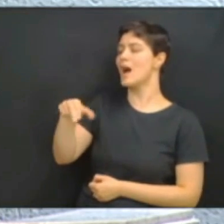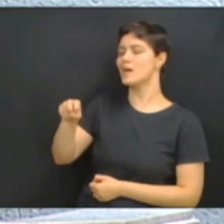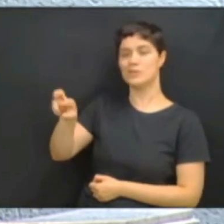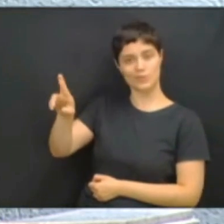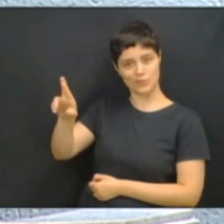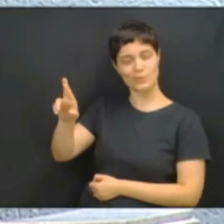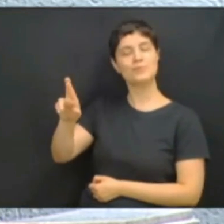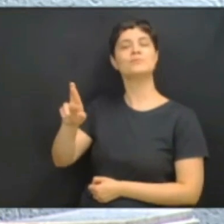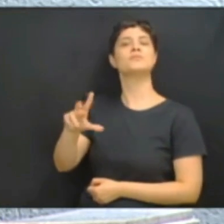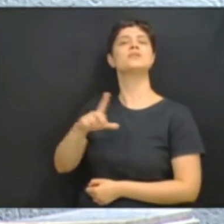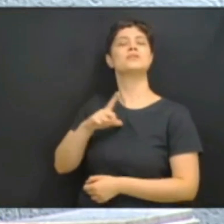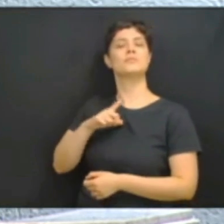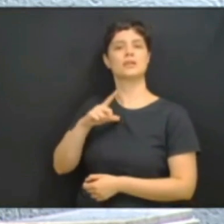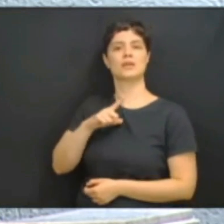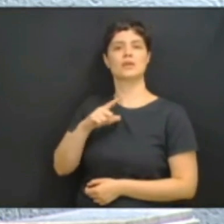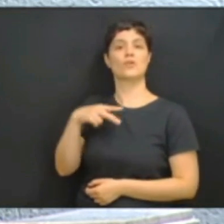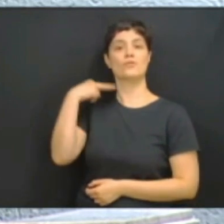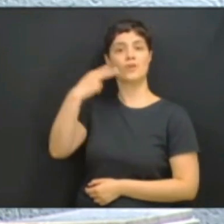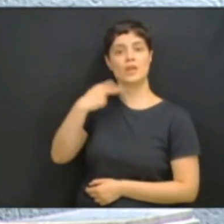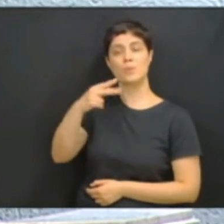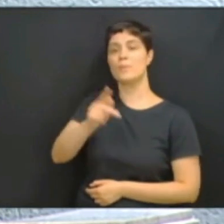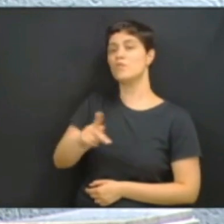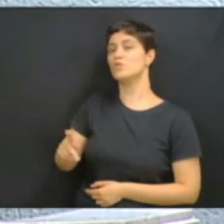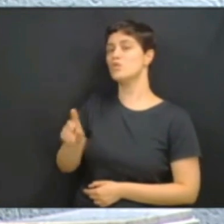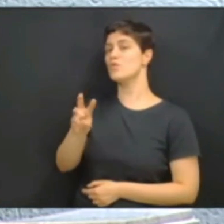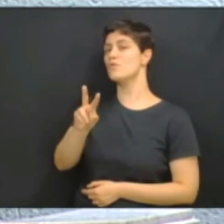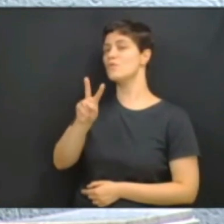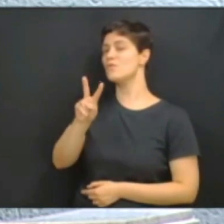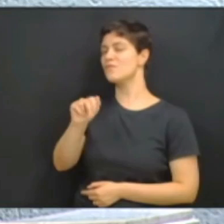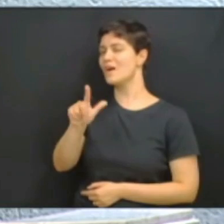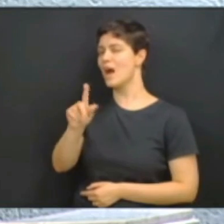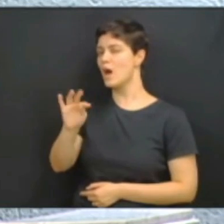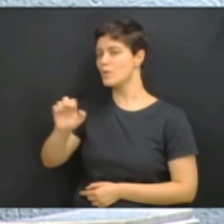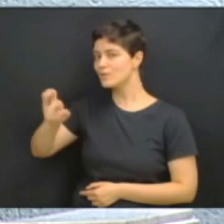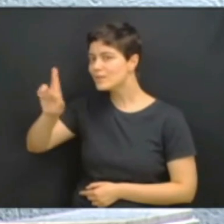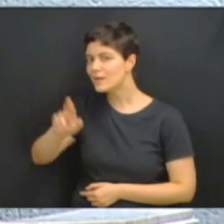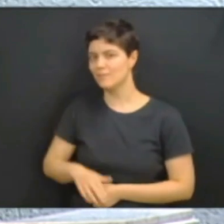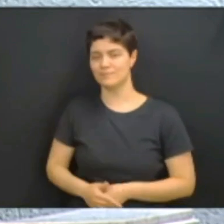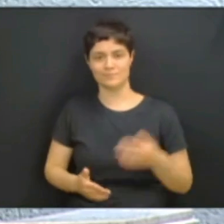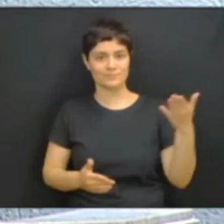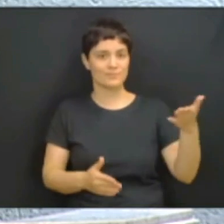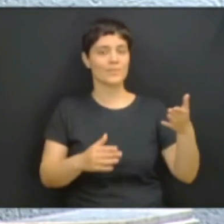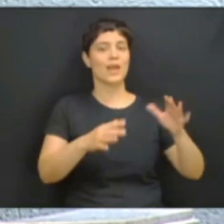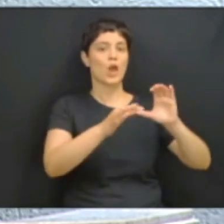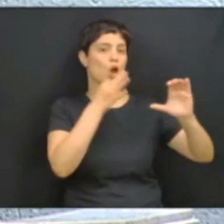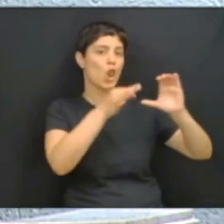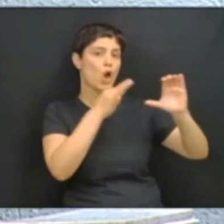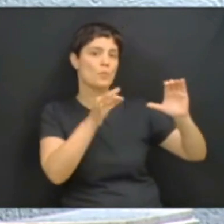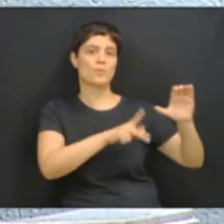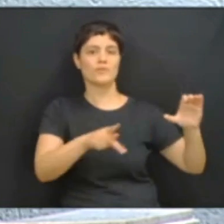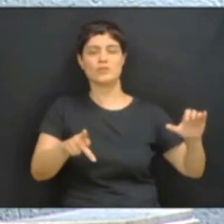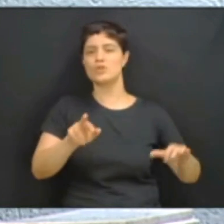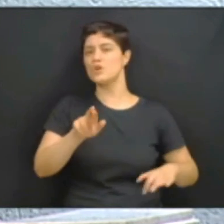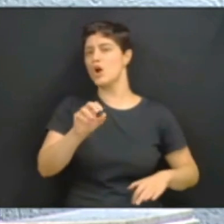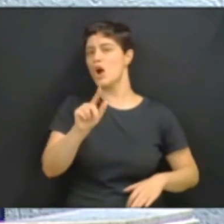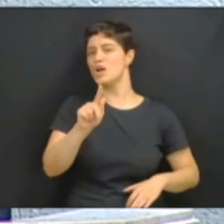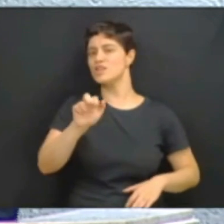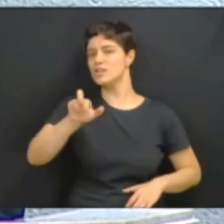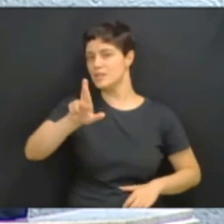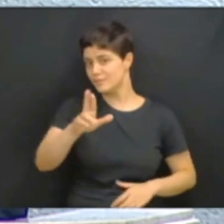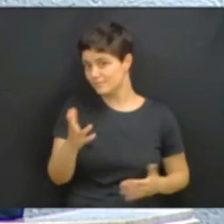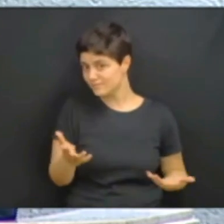professor Walter, em Colombo, com o vereador professor Roger. E assim nós vamos construindo